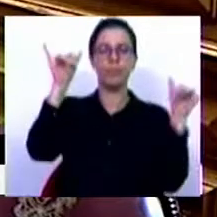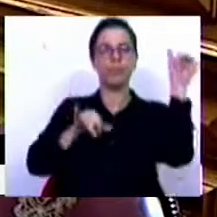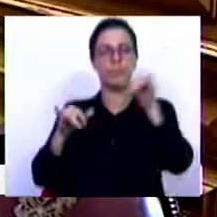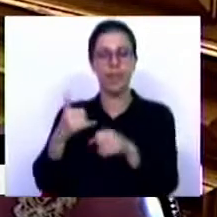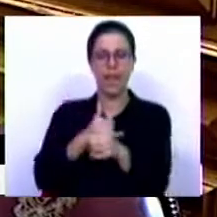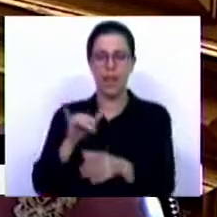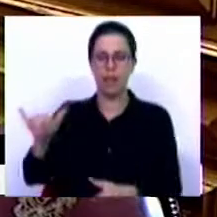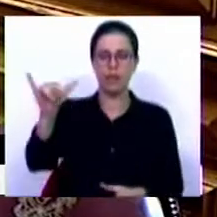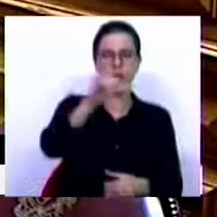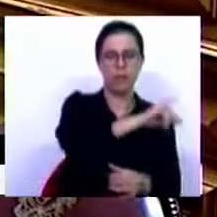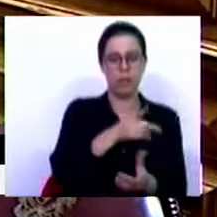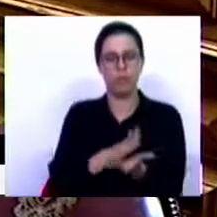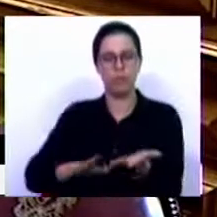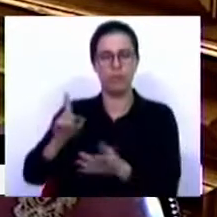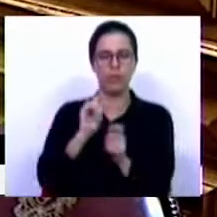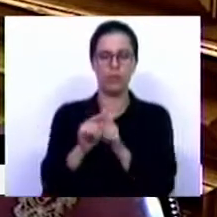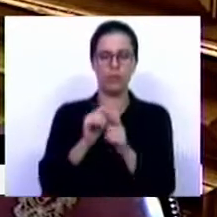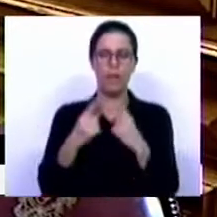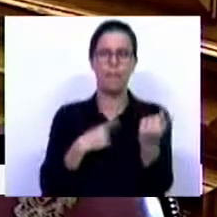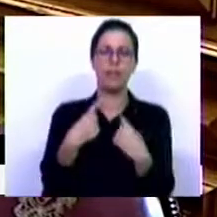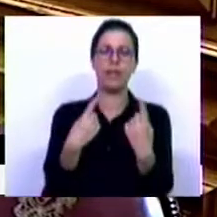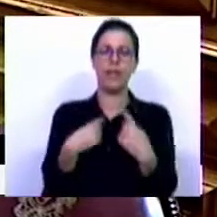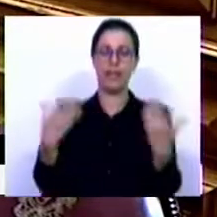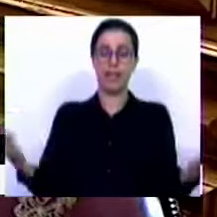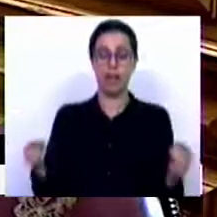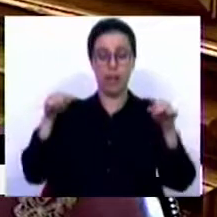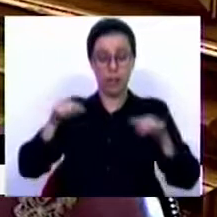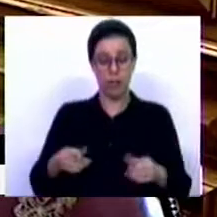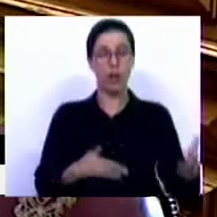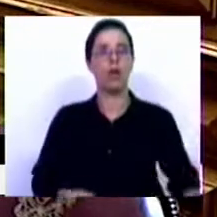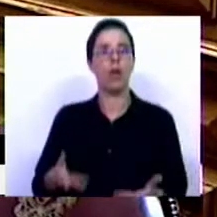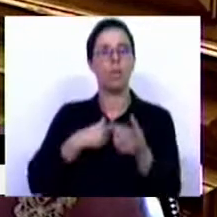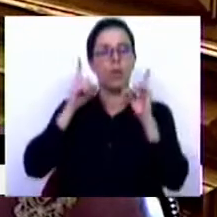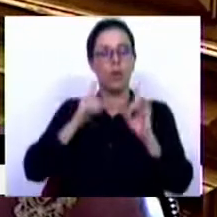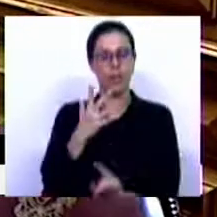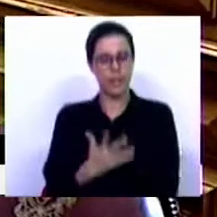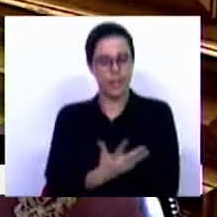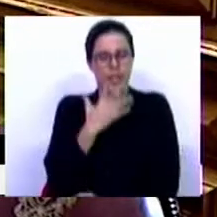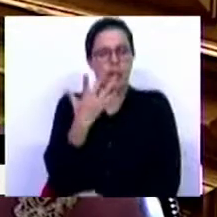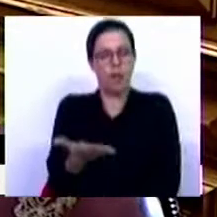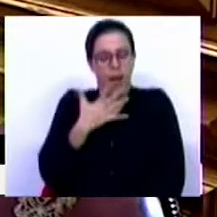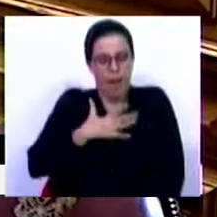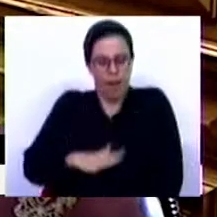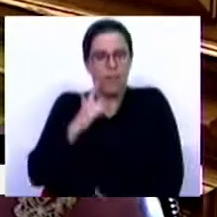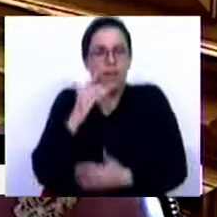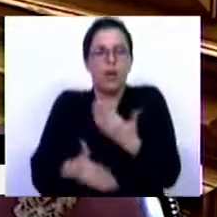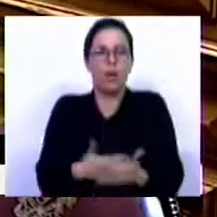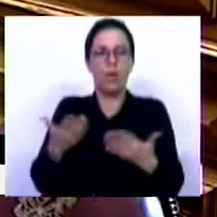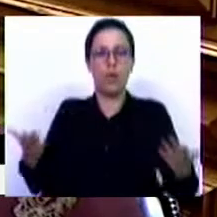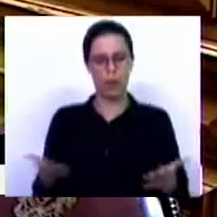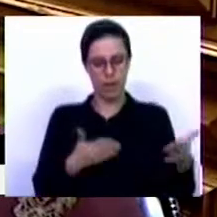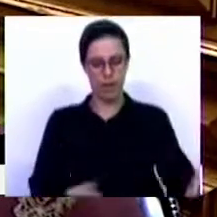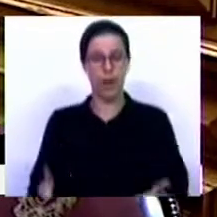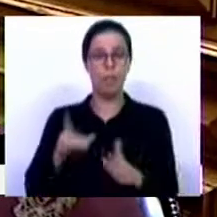interilhas ou financia o subsídio social de mobilidade. Este é o caminho que iniciámos há 5 anos e que queremos continuar. É